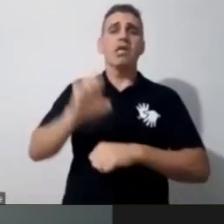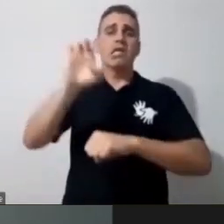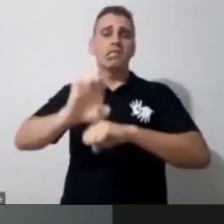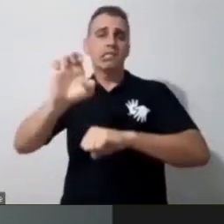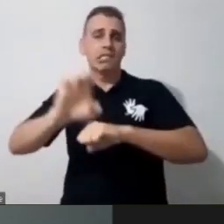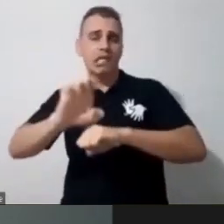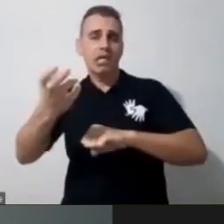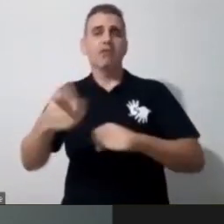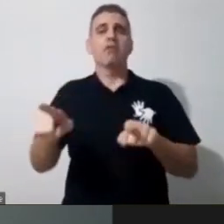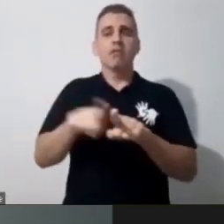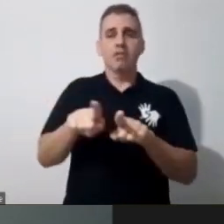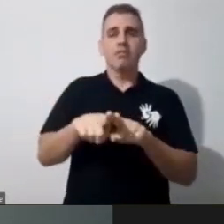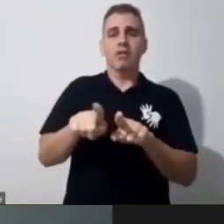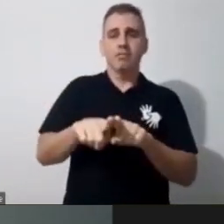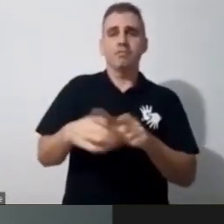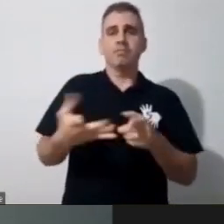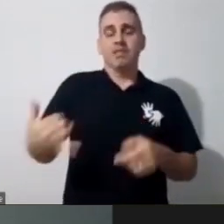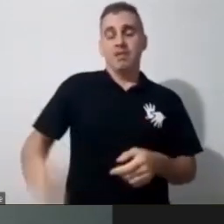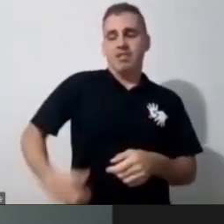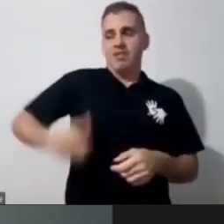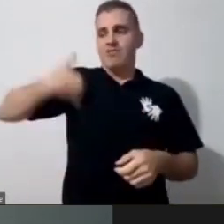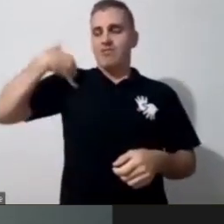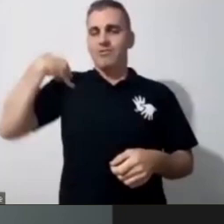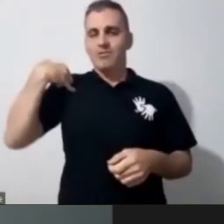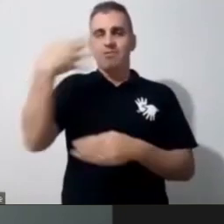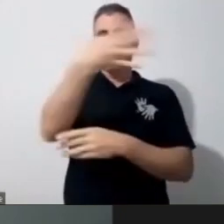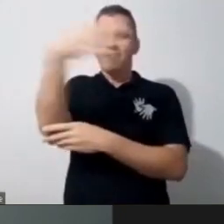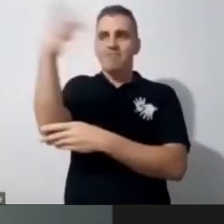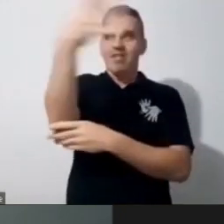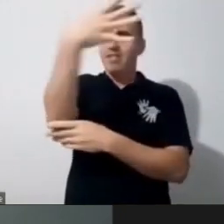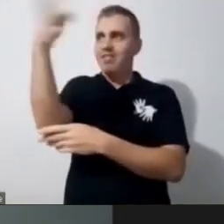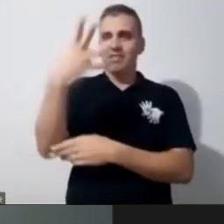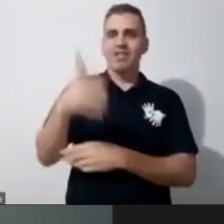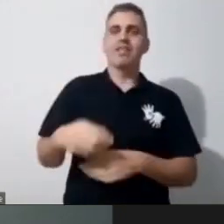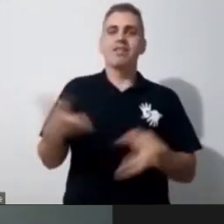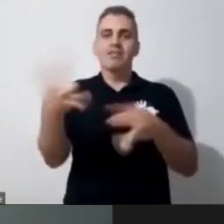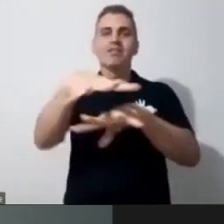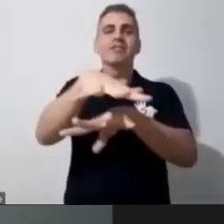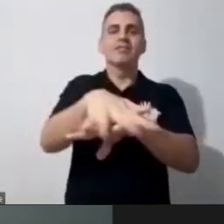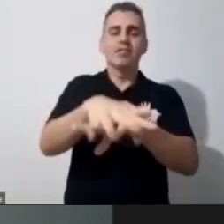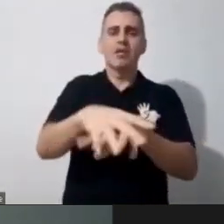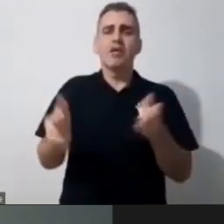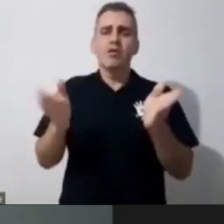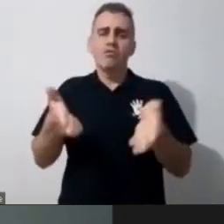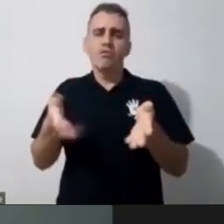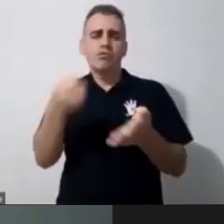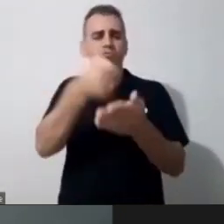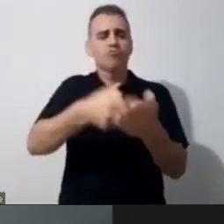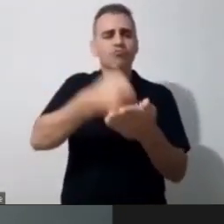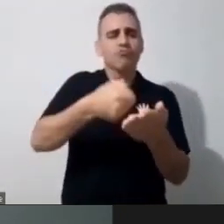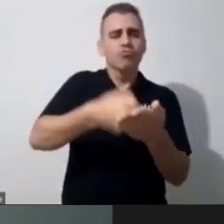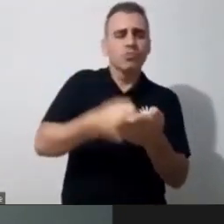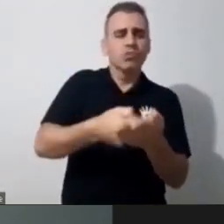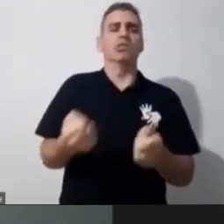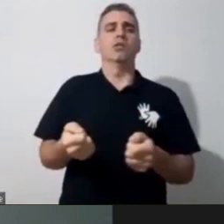e levo essa bandeira ao onde eu estiver. E agora eu atuo como supervisora pedagógica de uma escola de educação infantil, né,